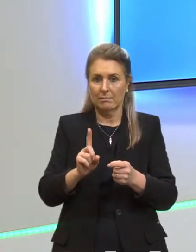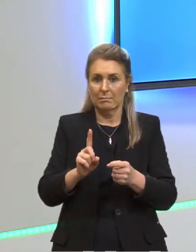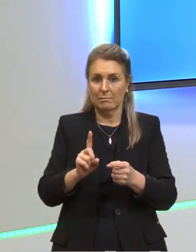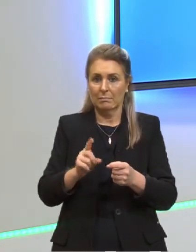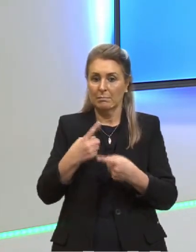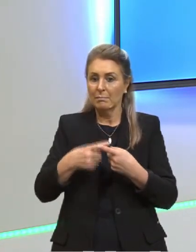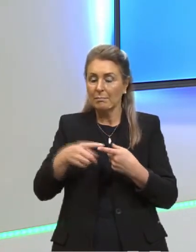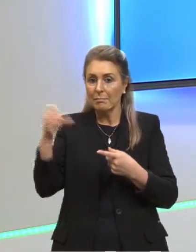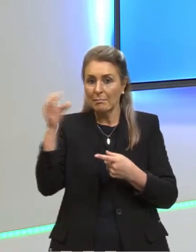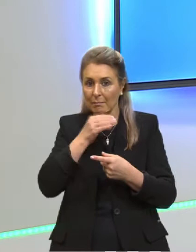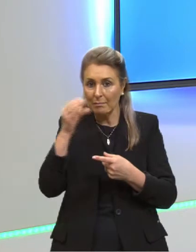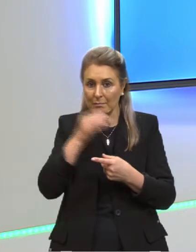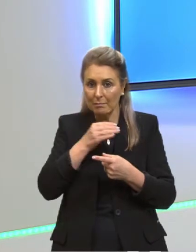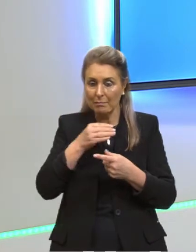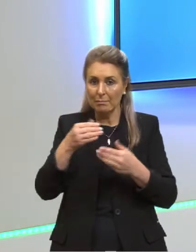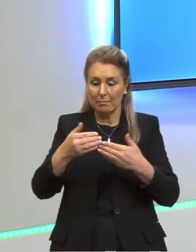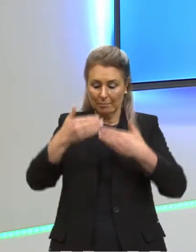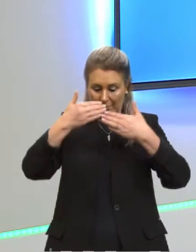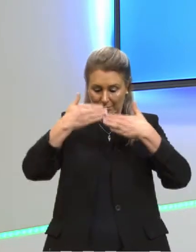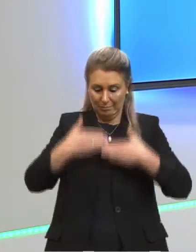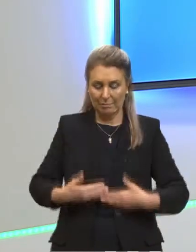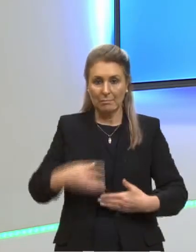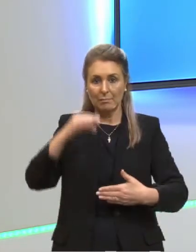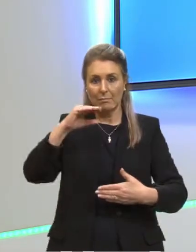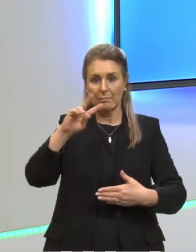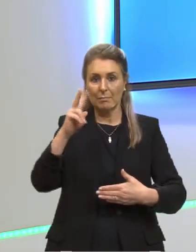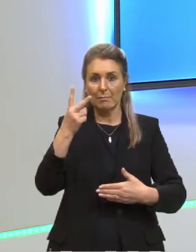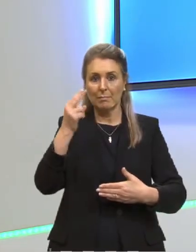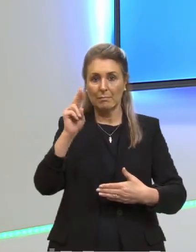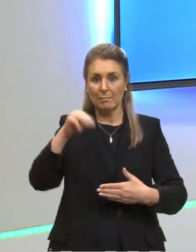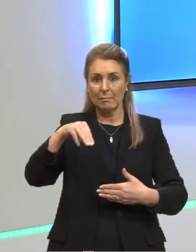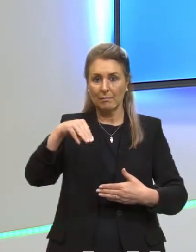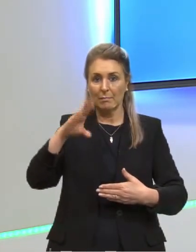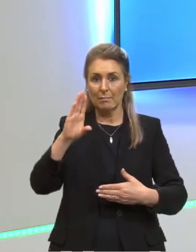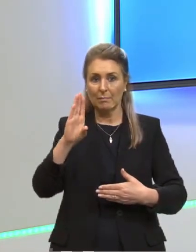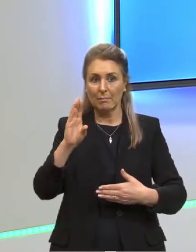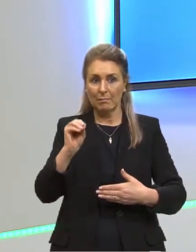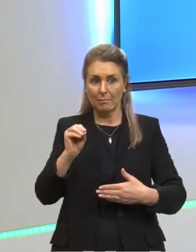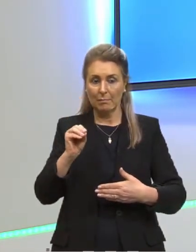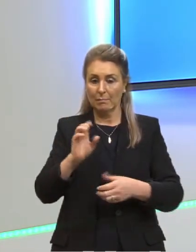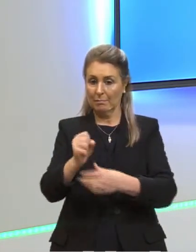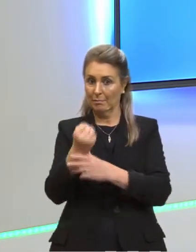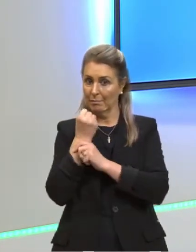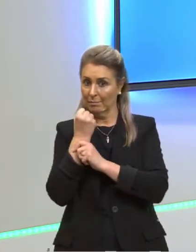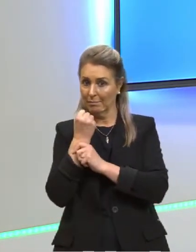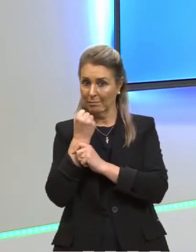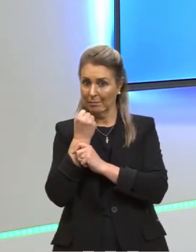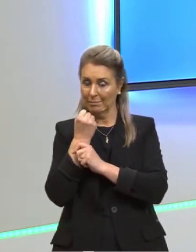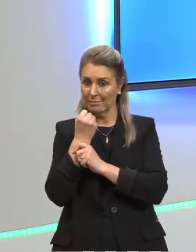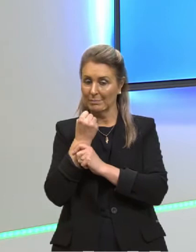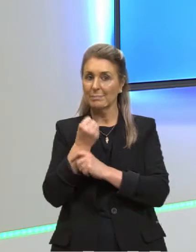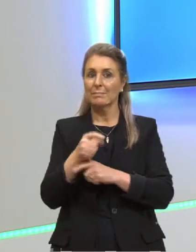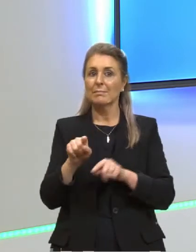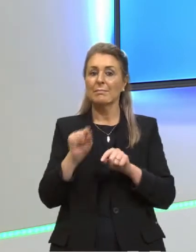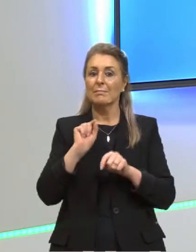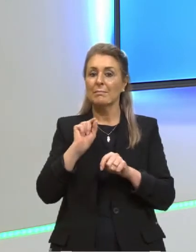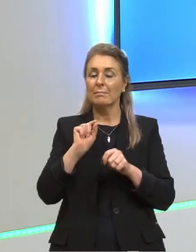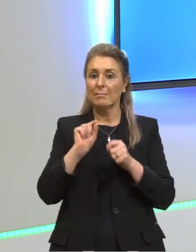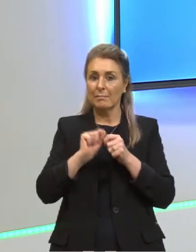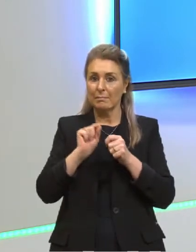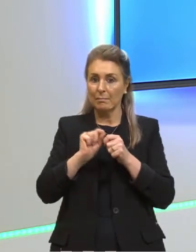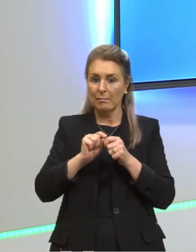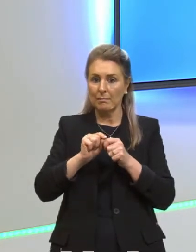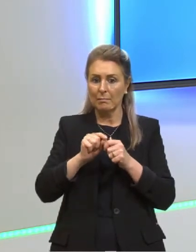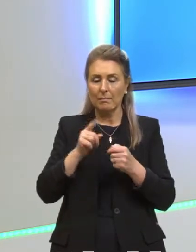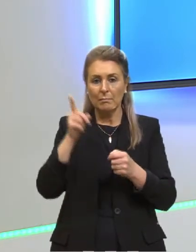não é assim. Existem placas de chumbos, de chumbo que absorvem, né, protegem. E, claro, que quem aplica raio-x o dia